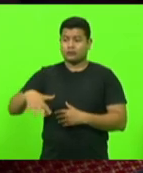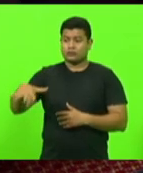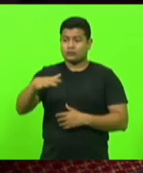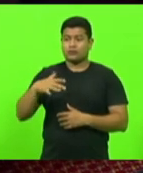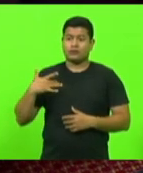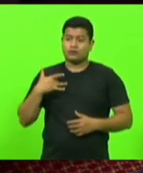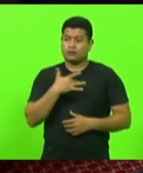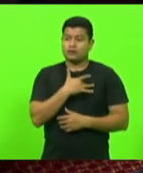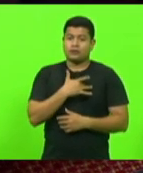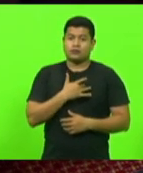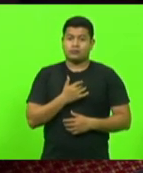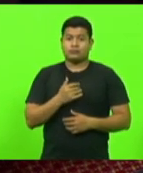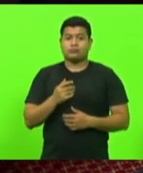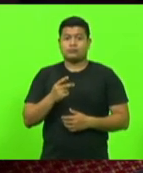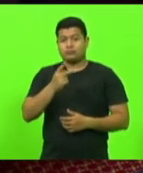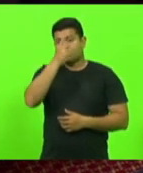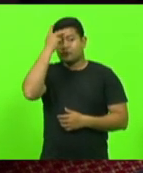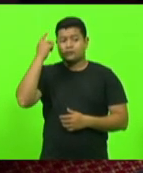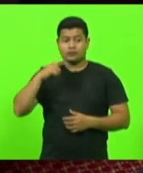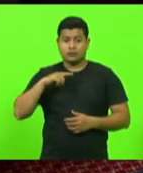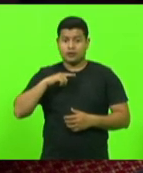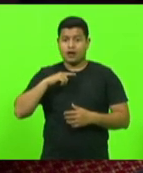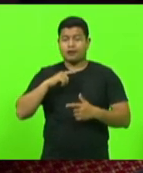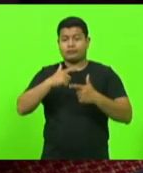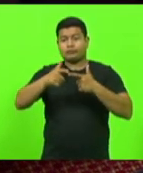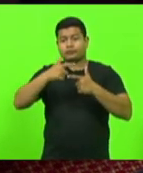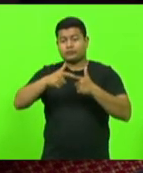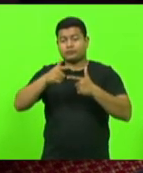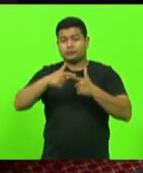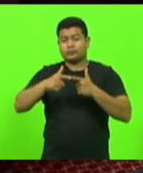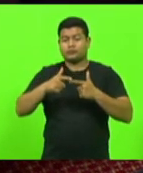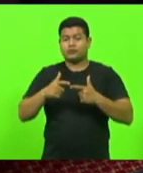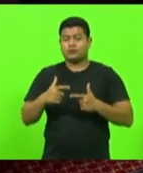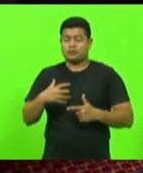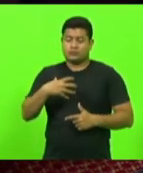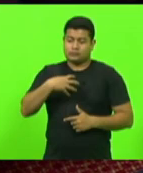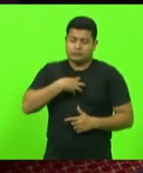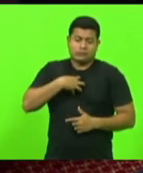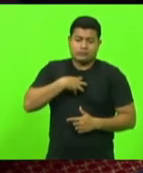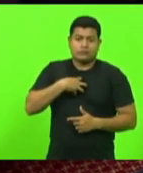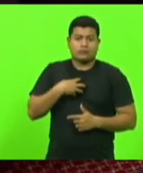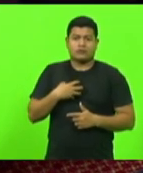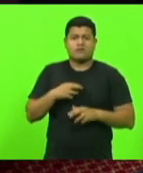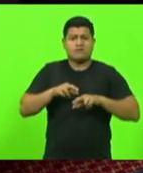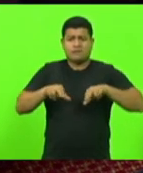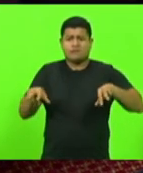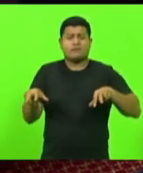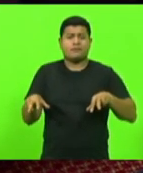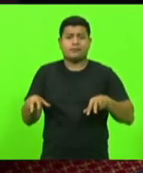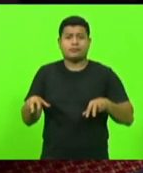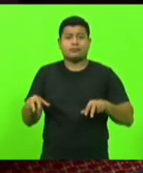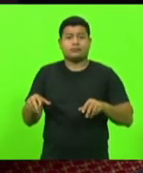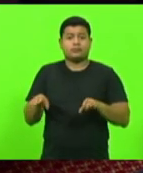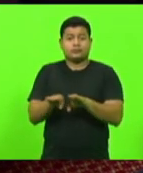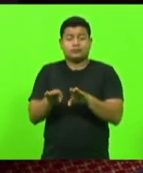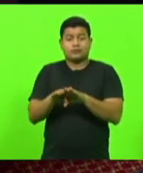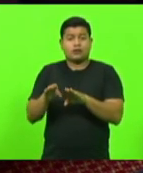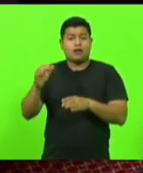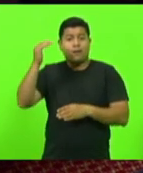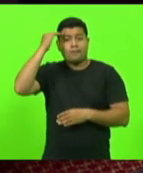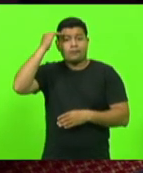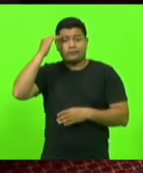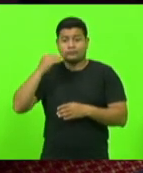esquizofrenia as pessoas com problemas emocionais tudo eles estão colocando o cão como